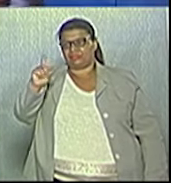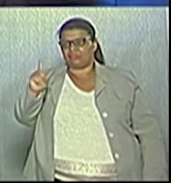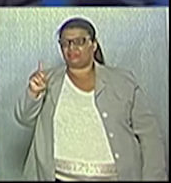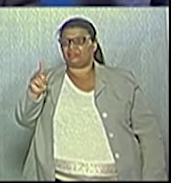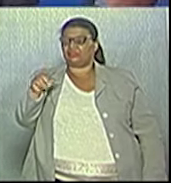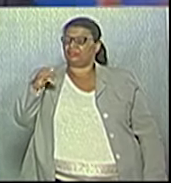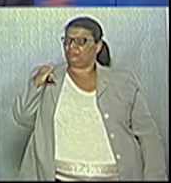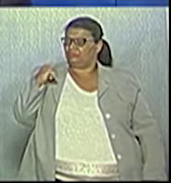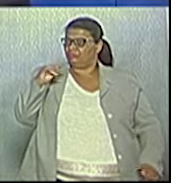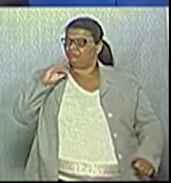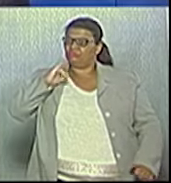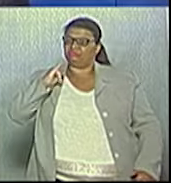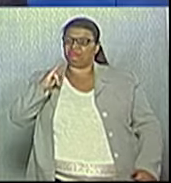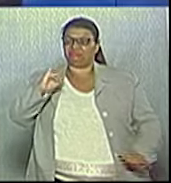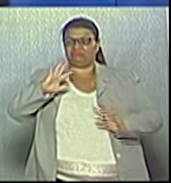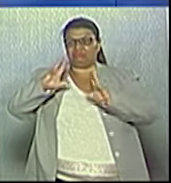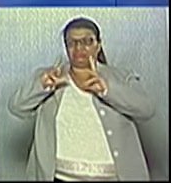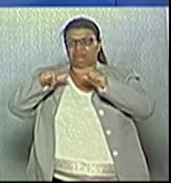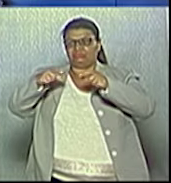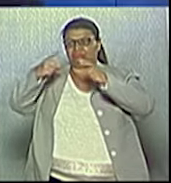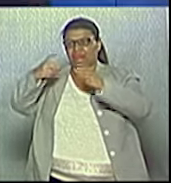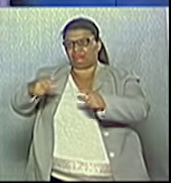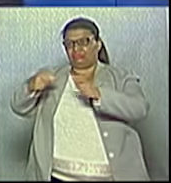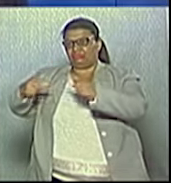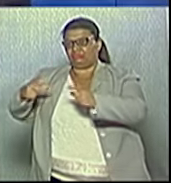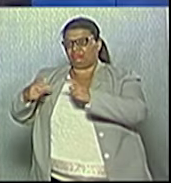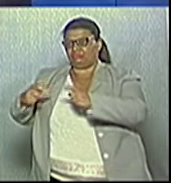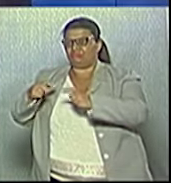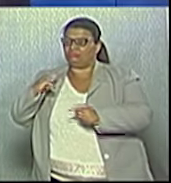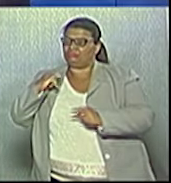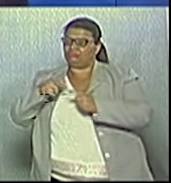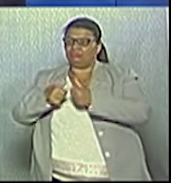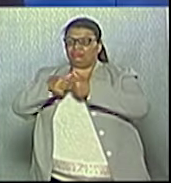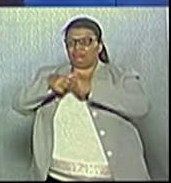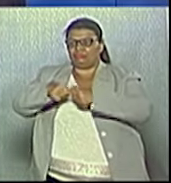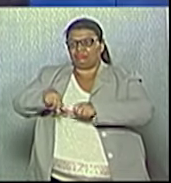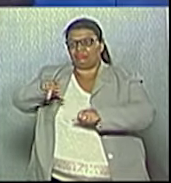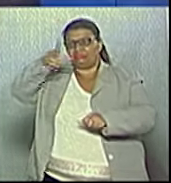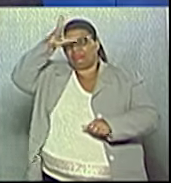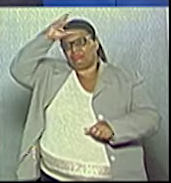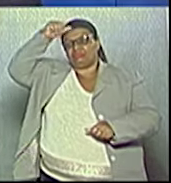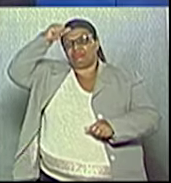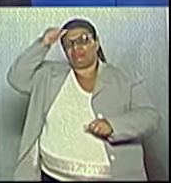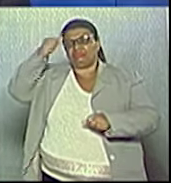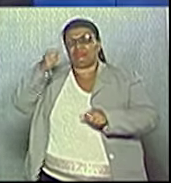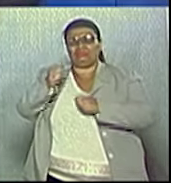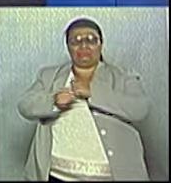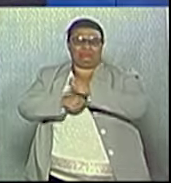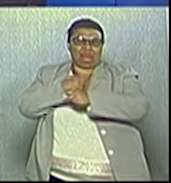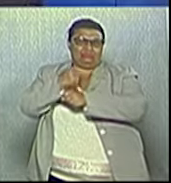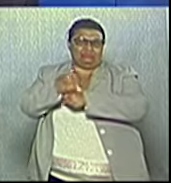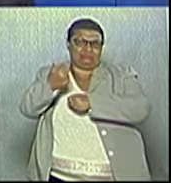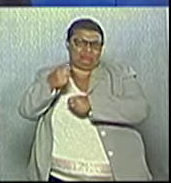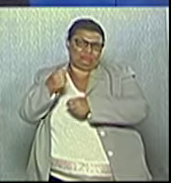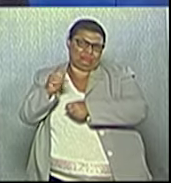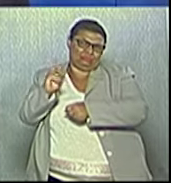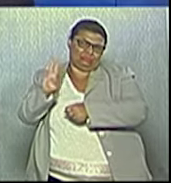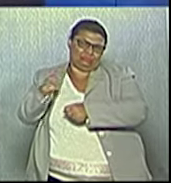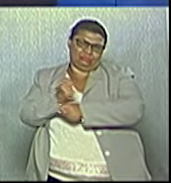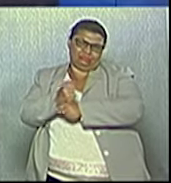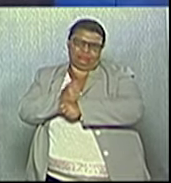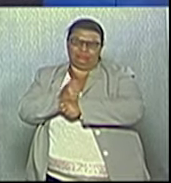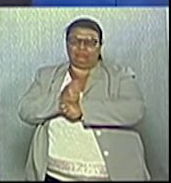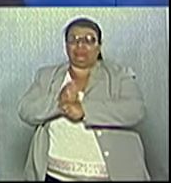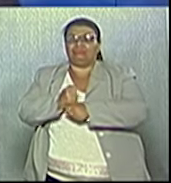prega para os quatro cantos da cidade que o senhor está na Prefeitura há mais de 14 anos. Por sinal, é bom número. É o número do PTB, 14.